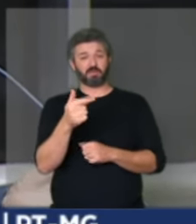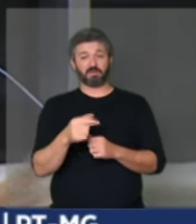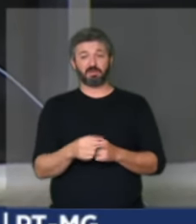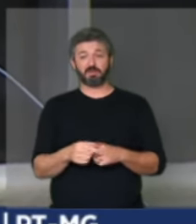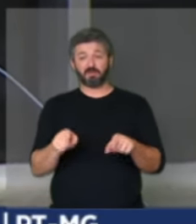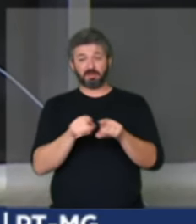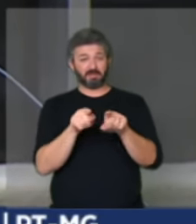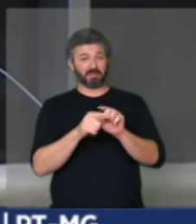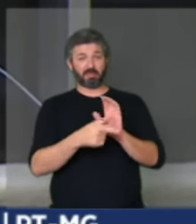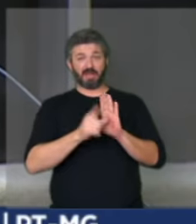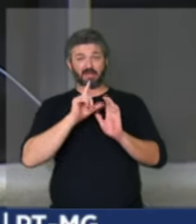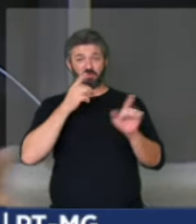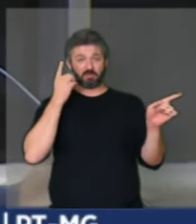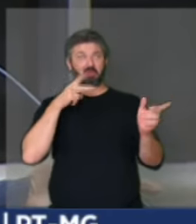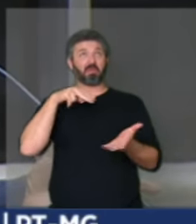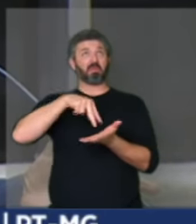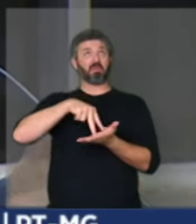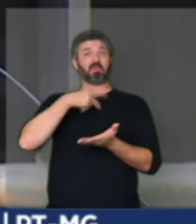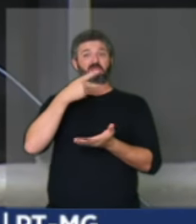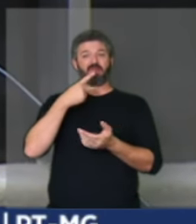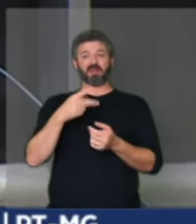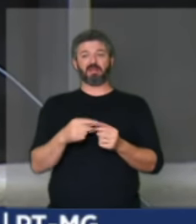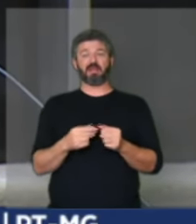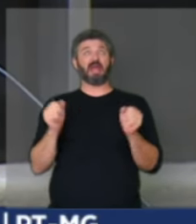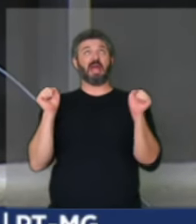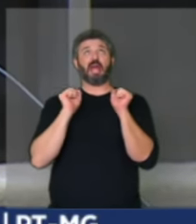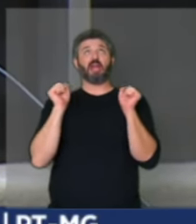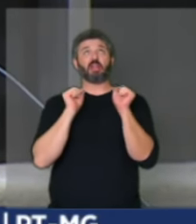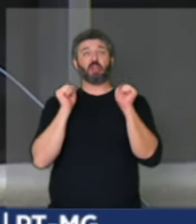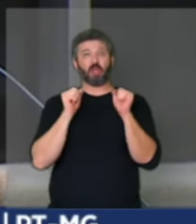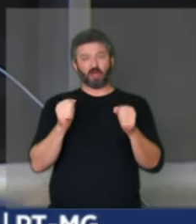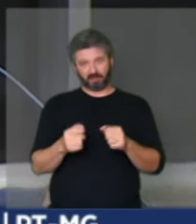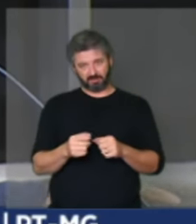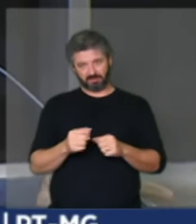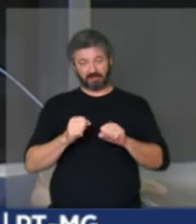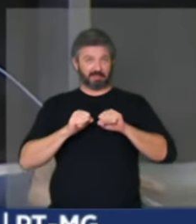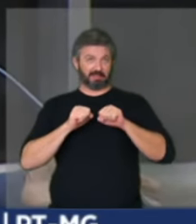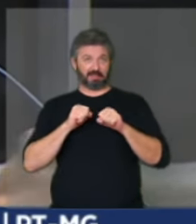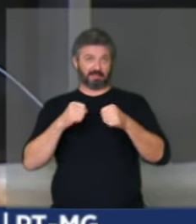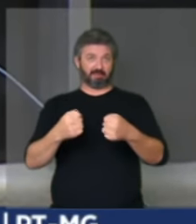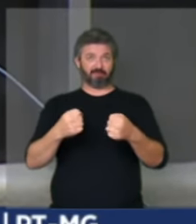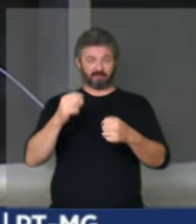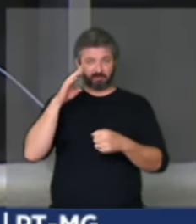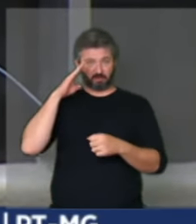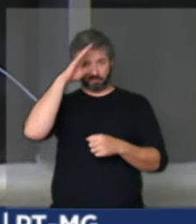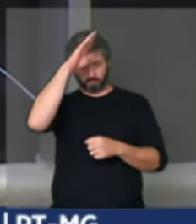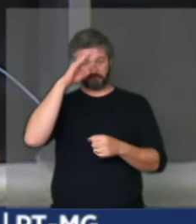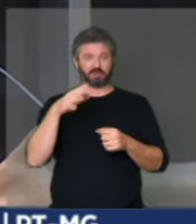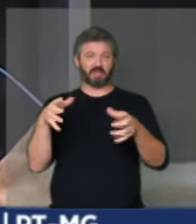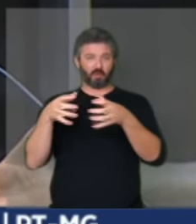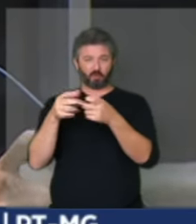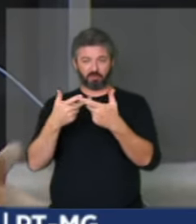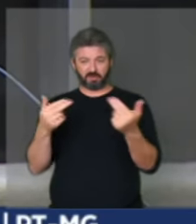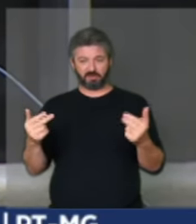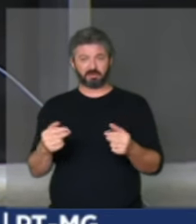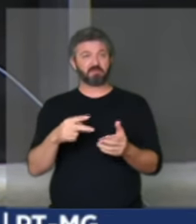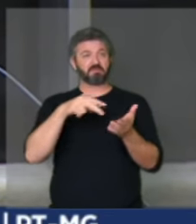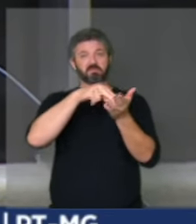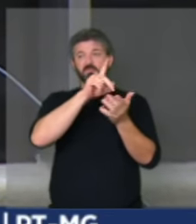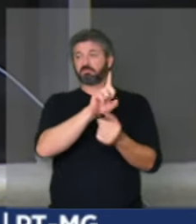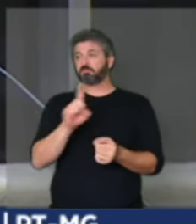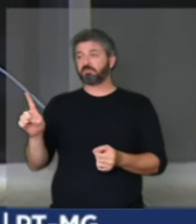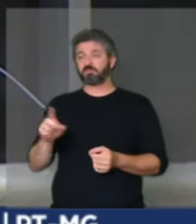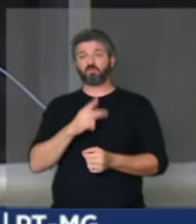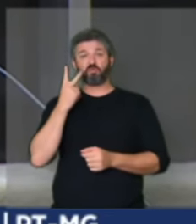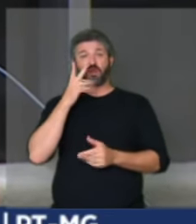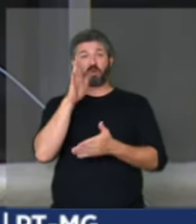deputado me antecedeu que um ardoroso defensor do bolsonarismo sai da tribuna sem falar